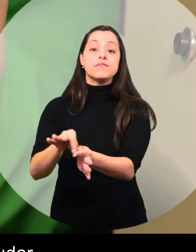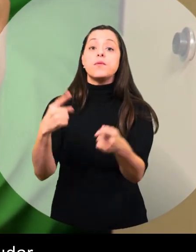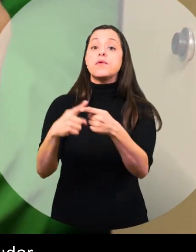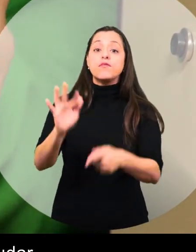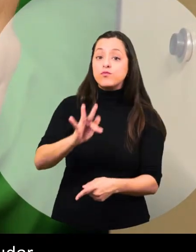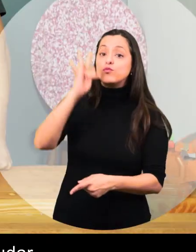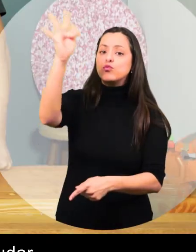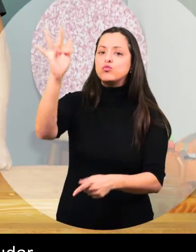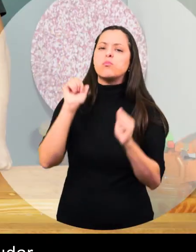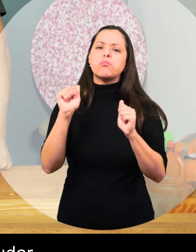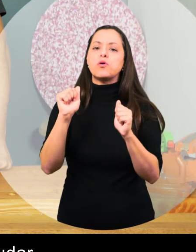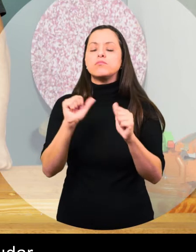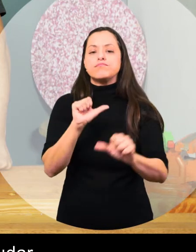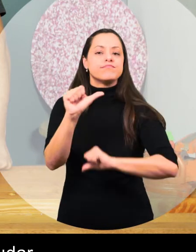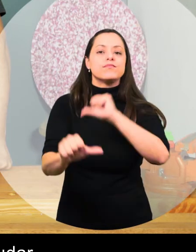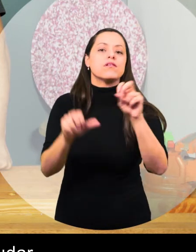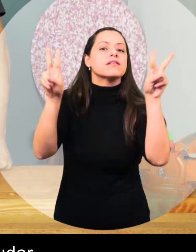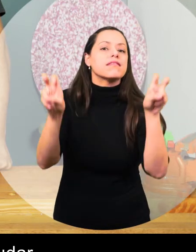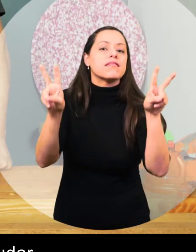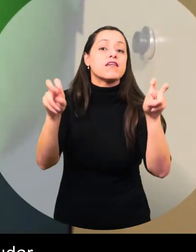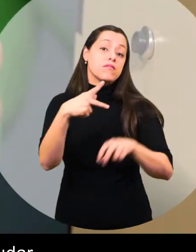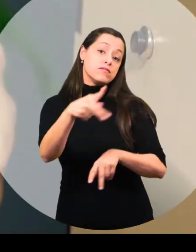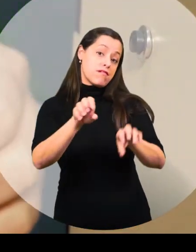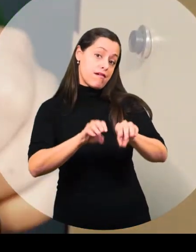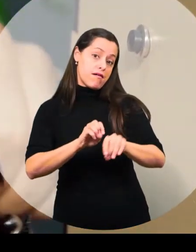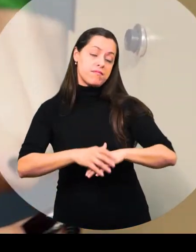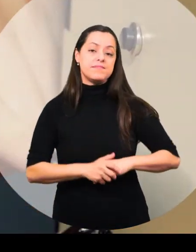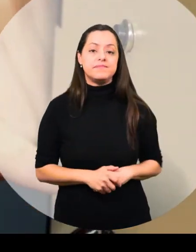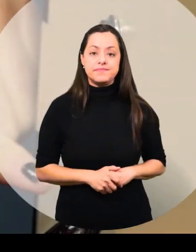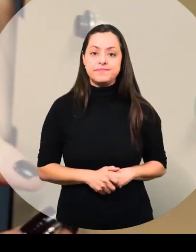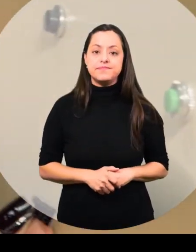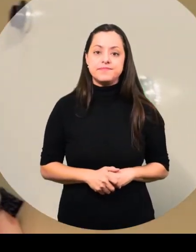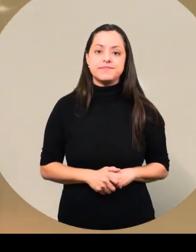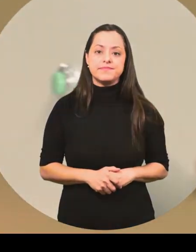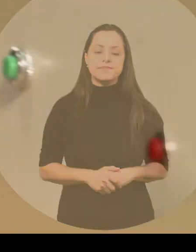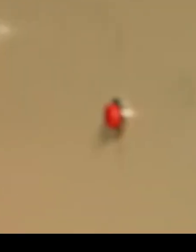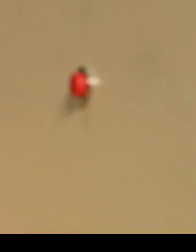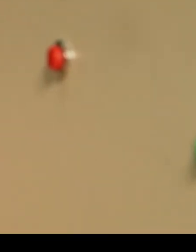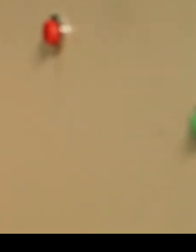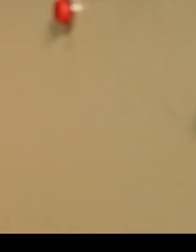justamente para que depois a gente possa mudar conforme o conteúdo que for trabalhado.